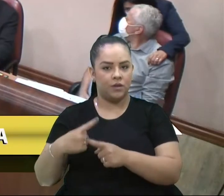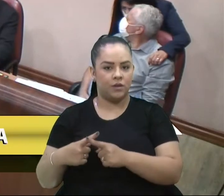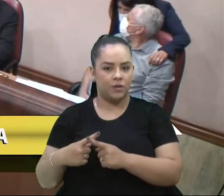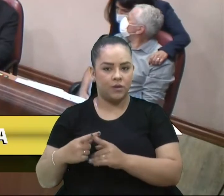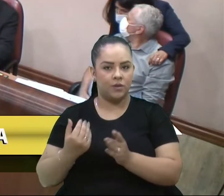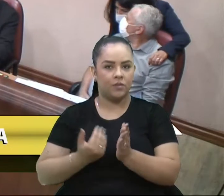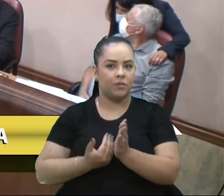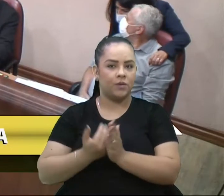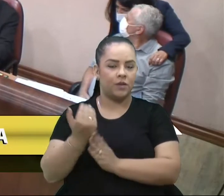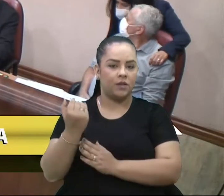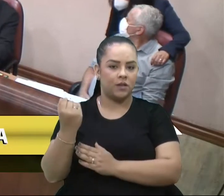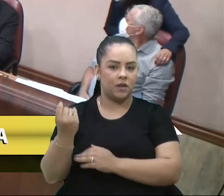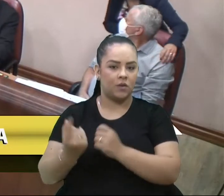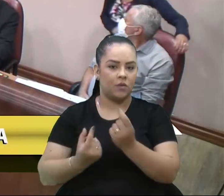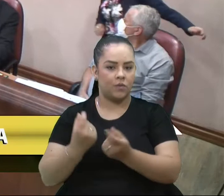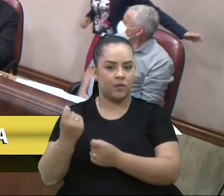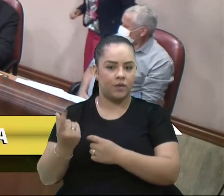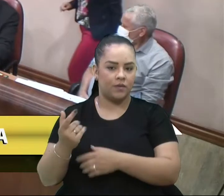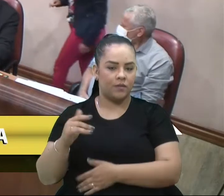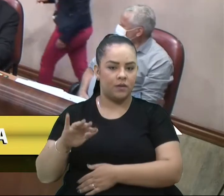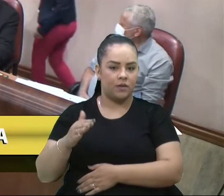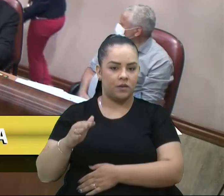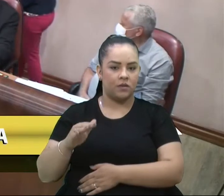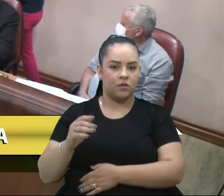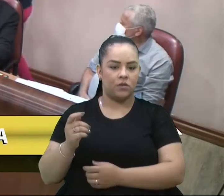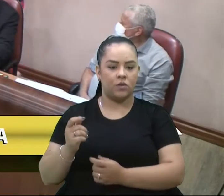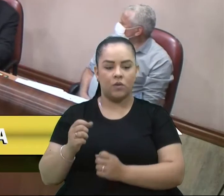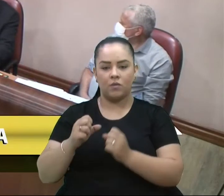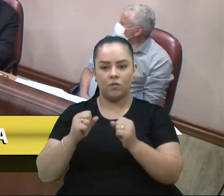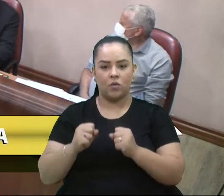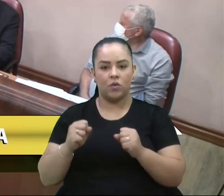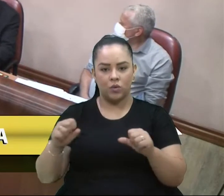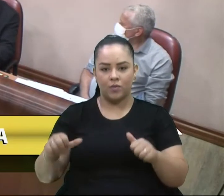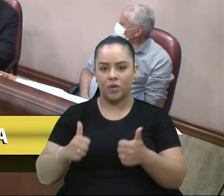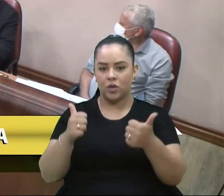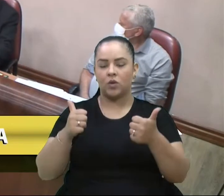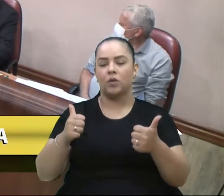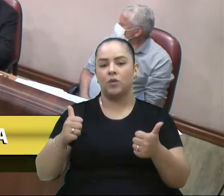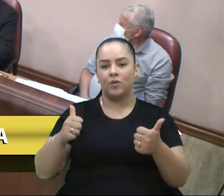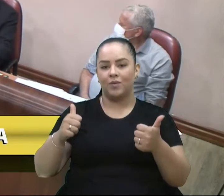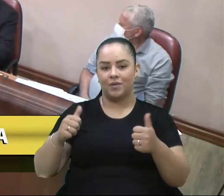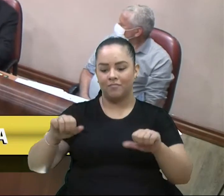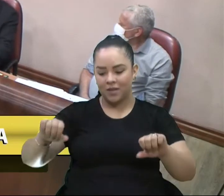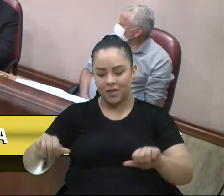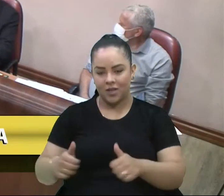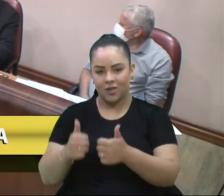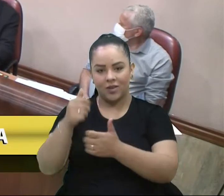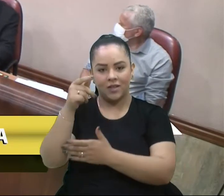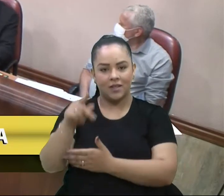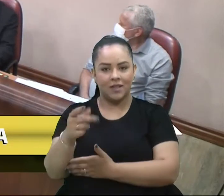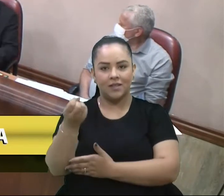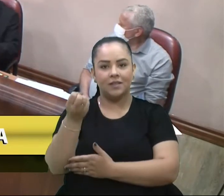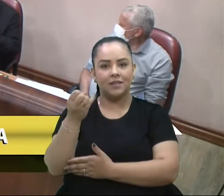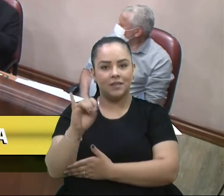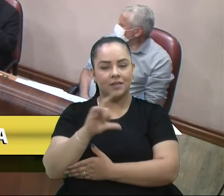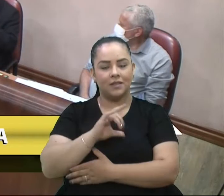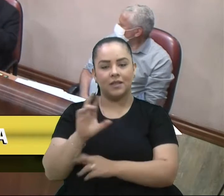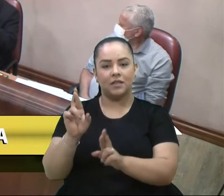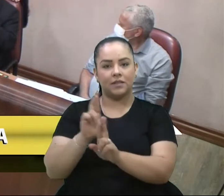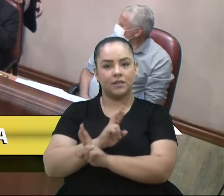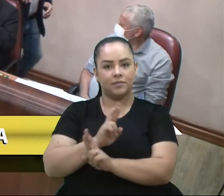muitas vezes, até a possibilidade da melhora e da cura do paciente, quando há essa relação.